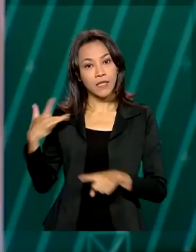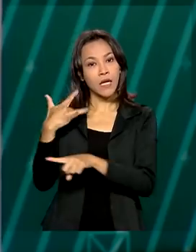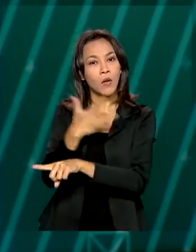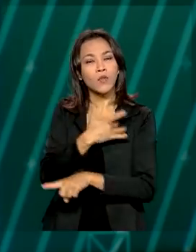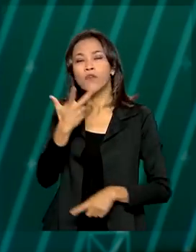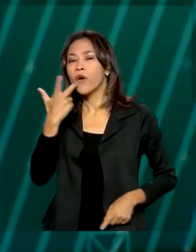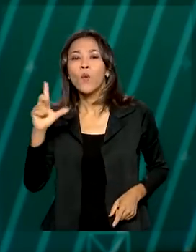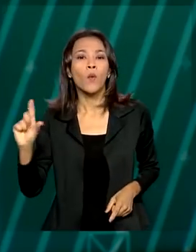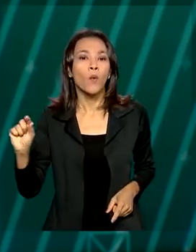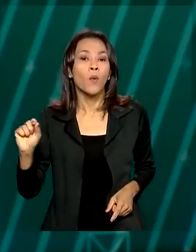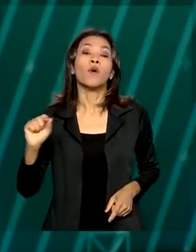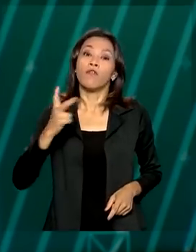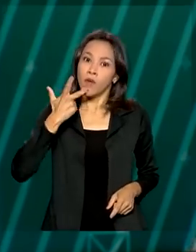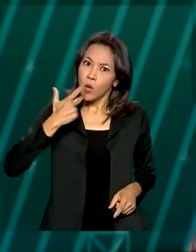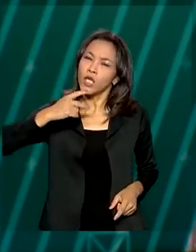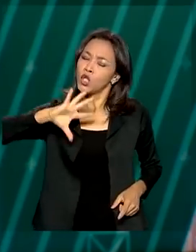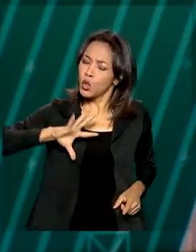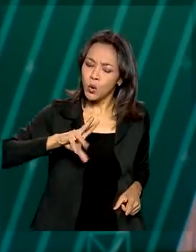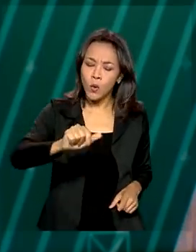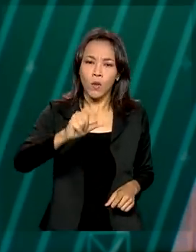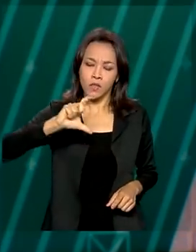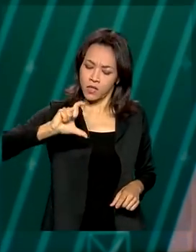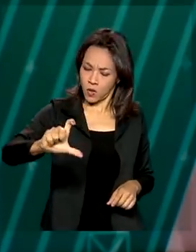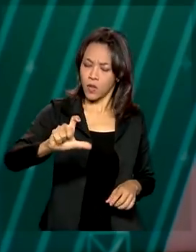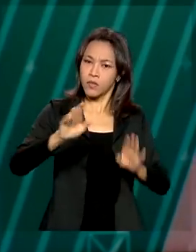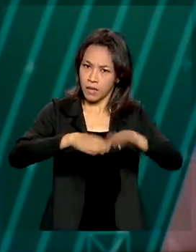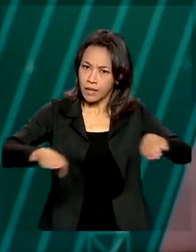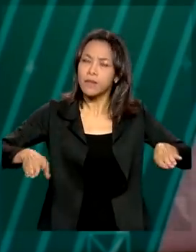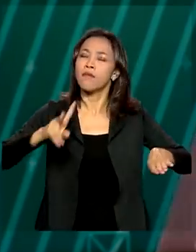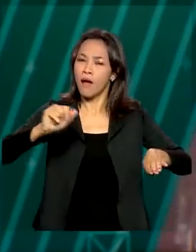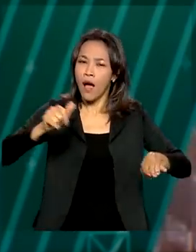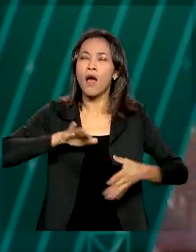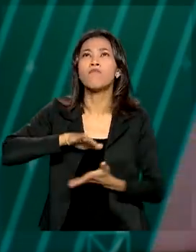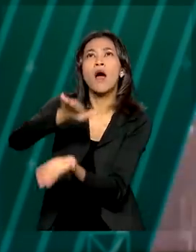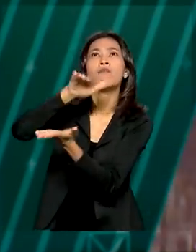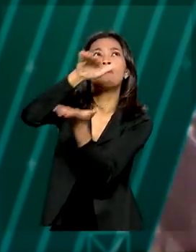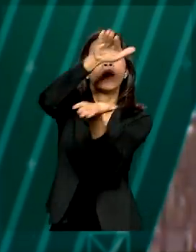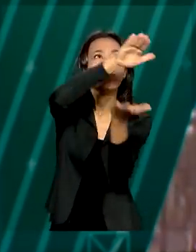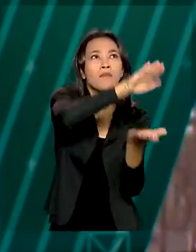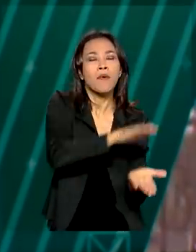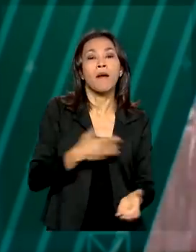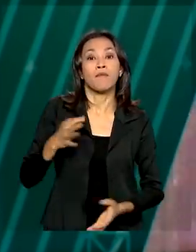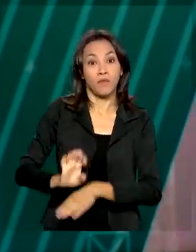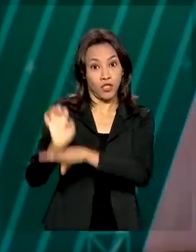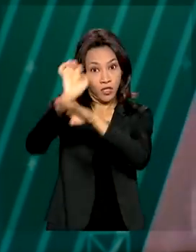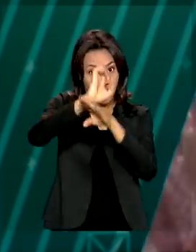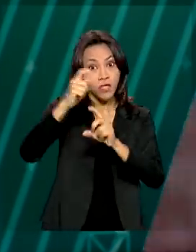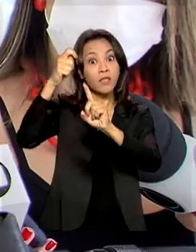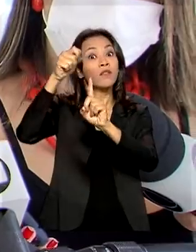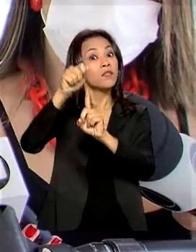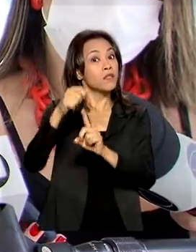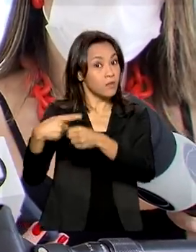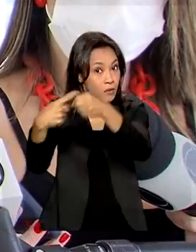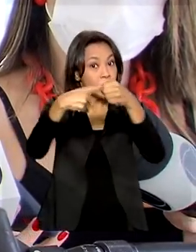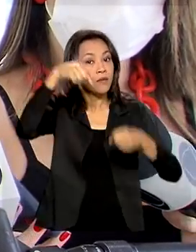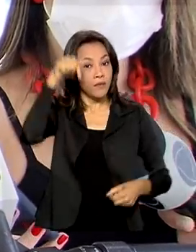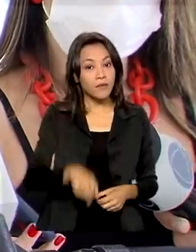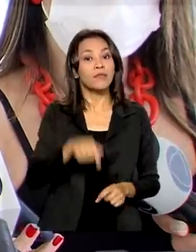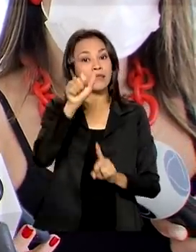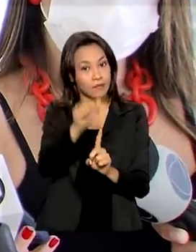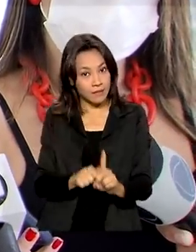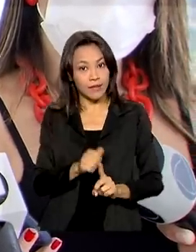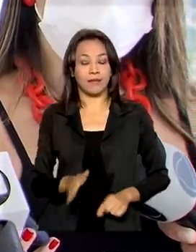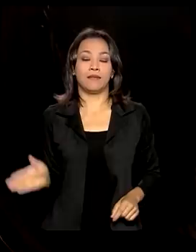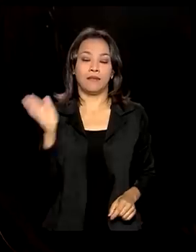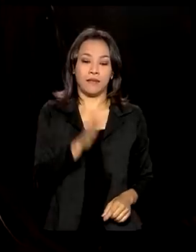garantiu que todas as doses pediátricas vão chegar aos estados e municípios ainda neste mês. De acordo com o